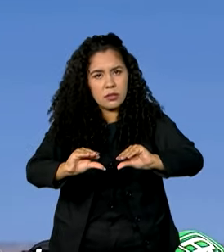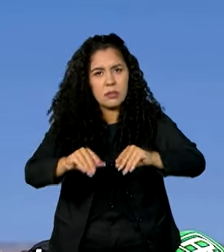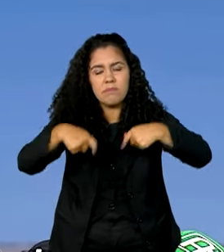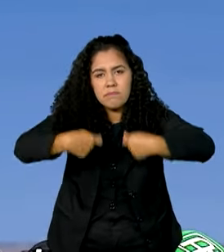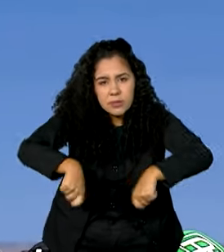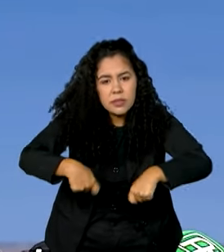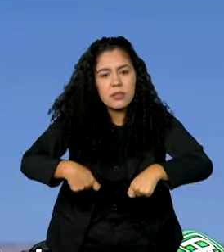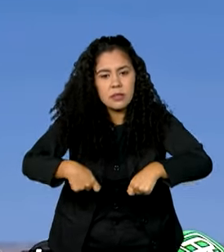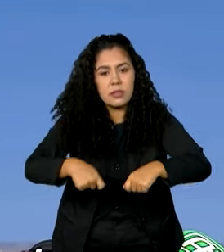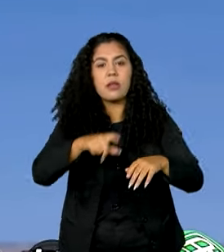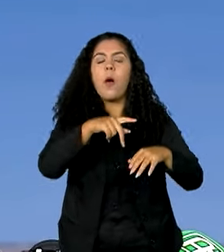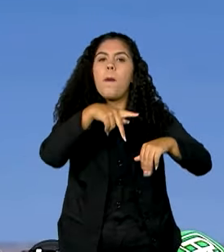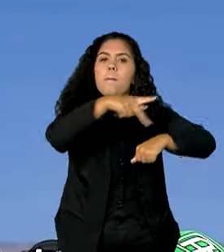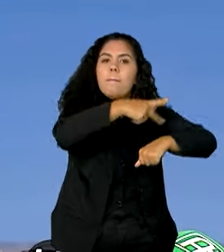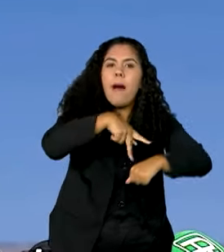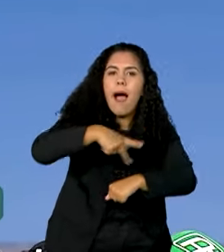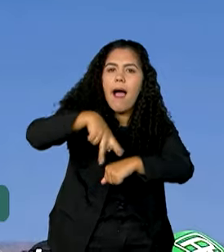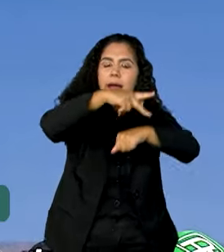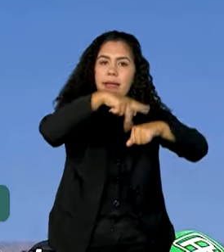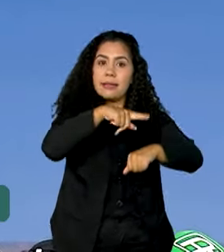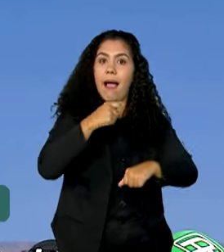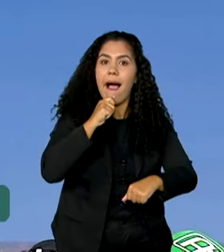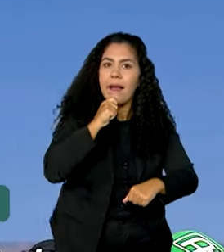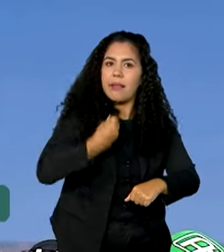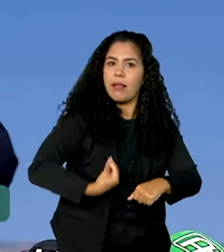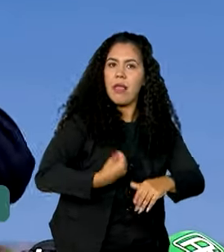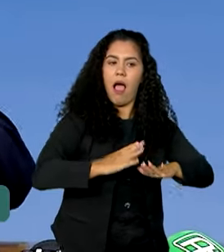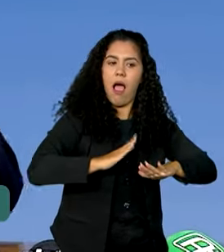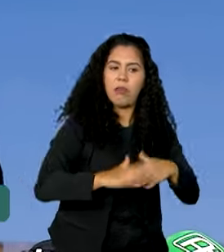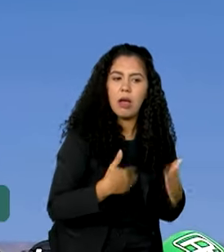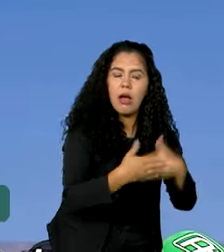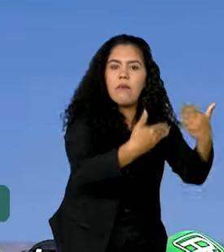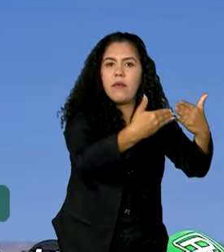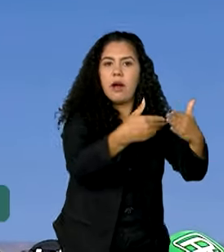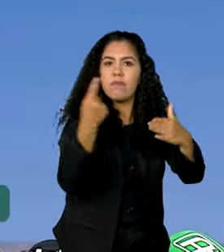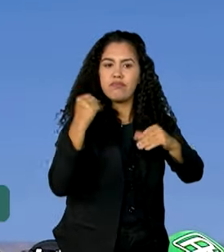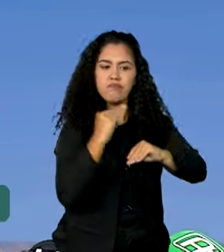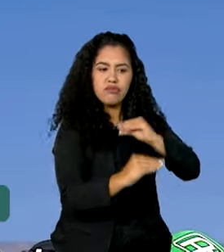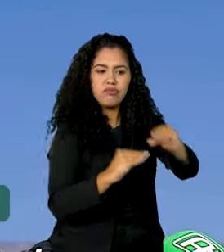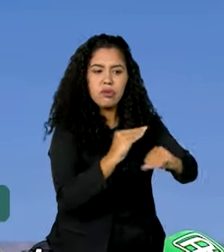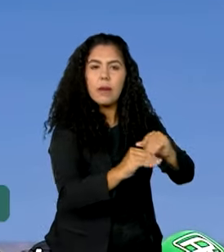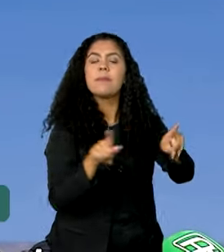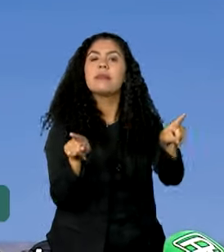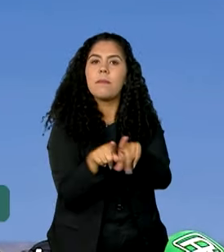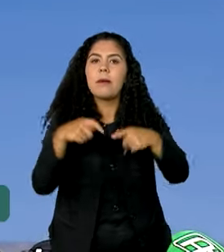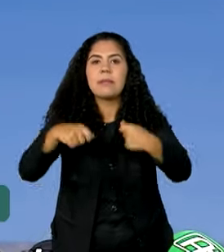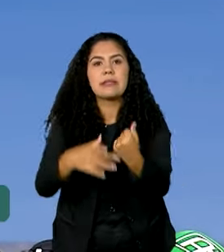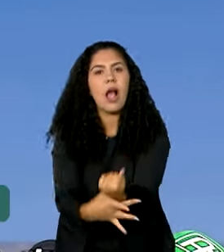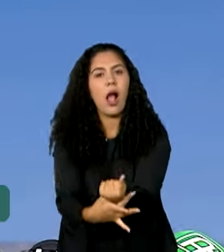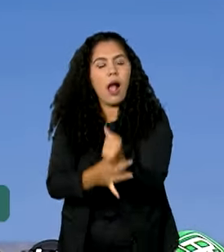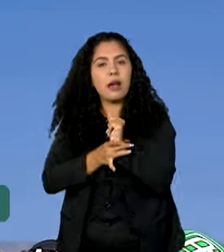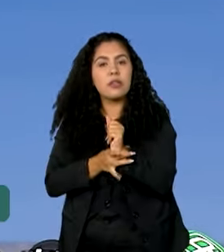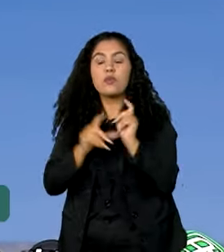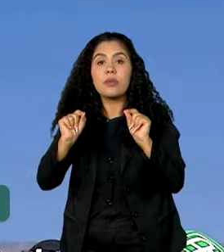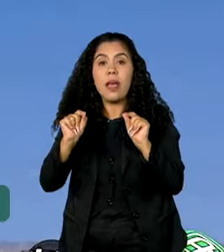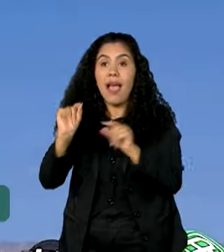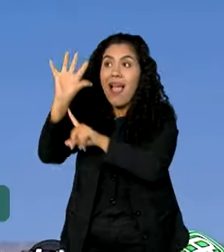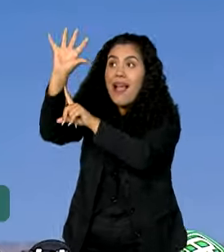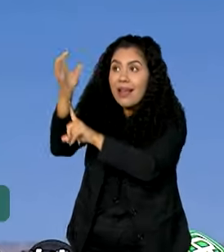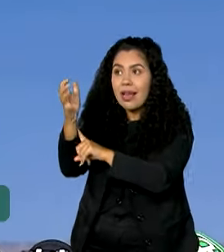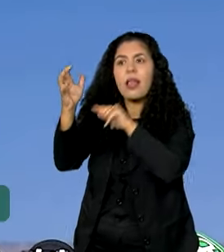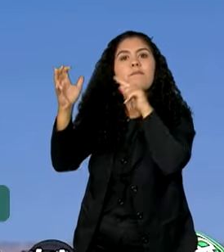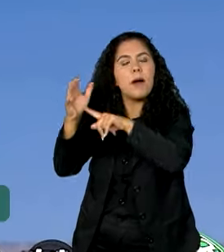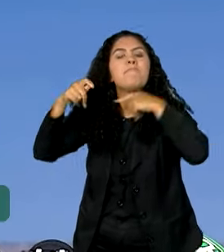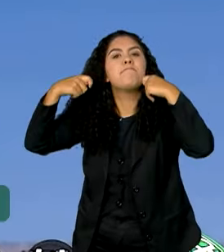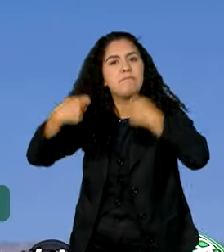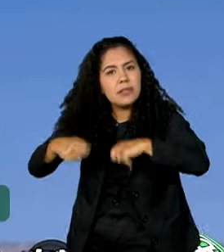aos países em desenvolvimento, mas, ao mesmo tempo, assegurar que clima entre dentro da lógica